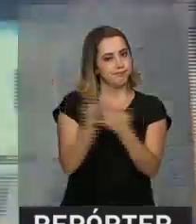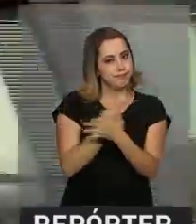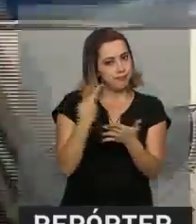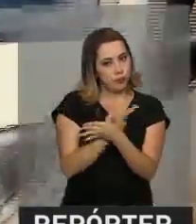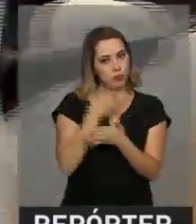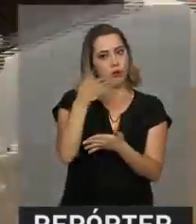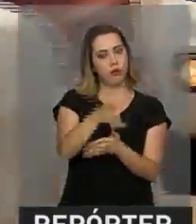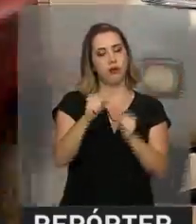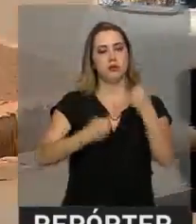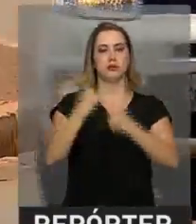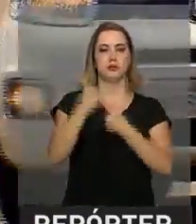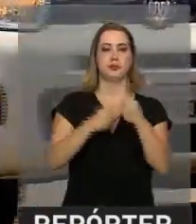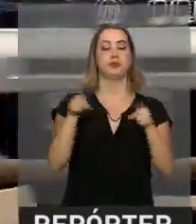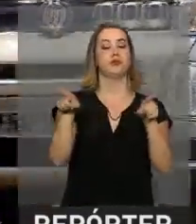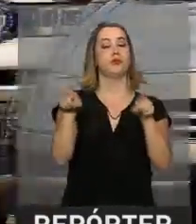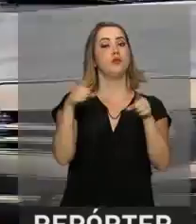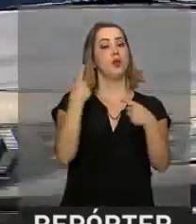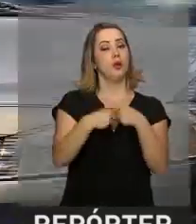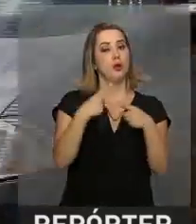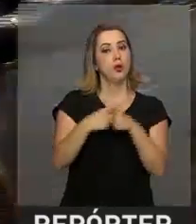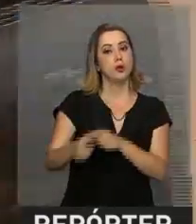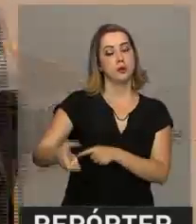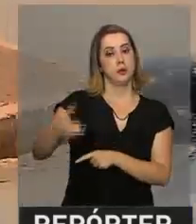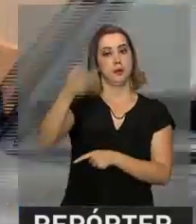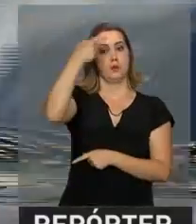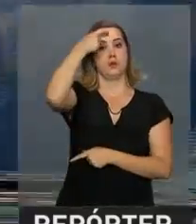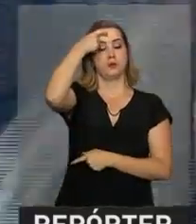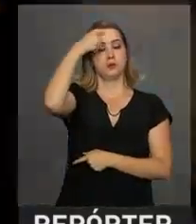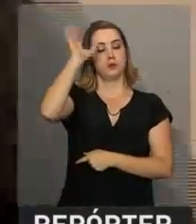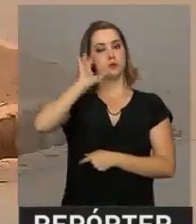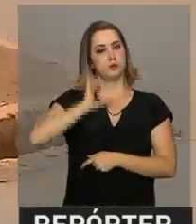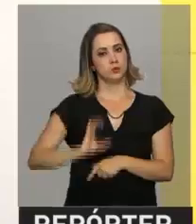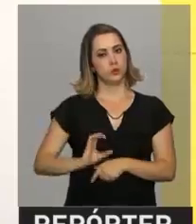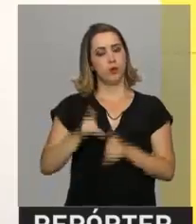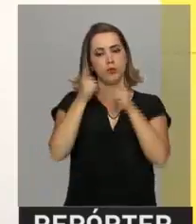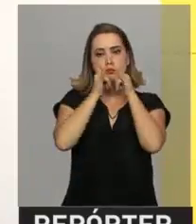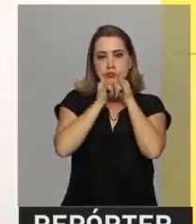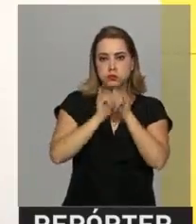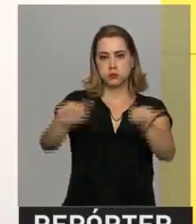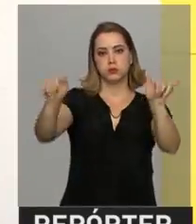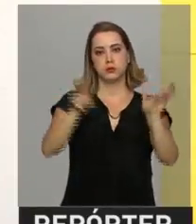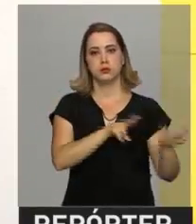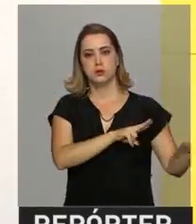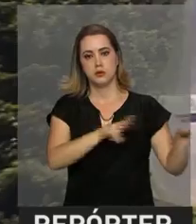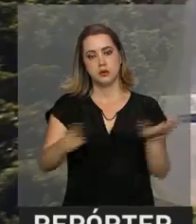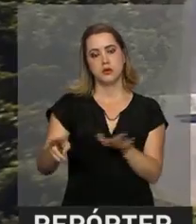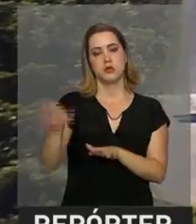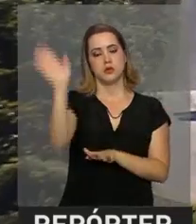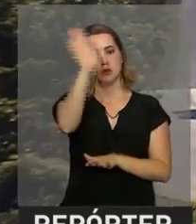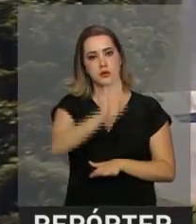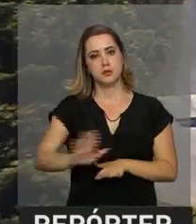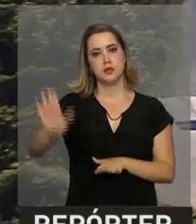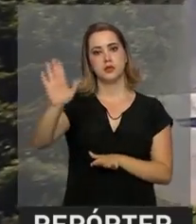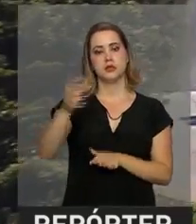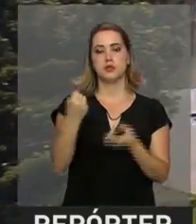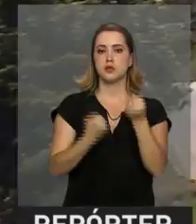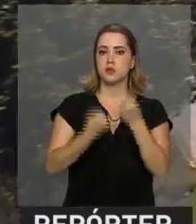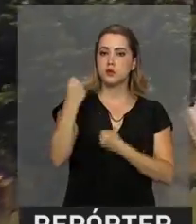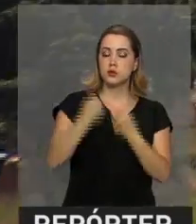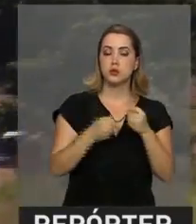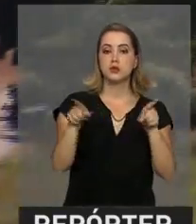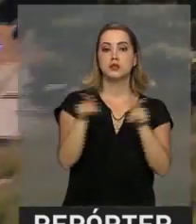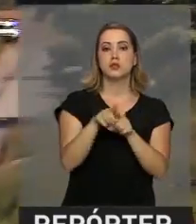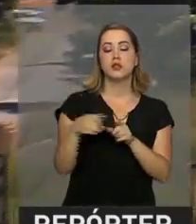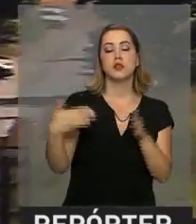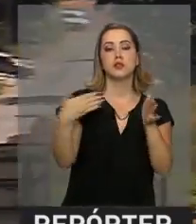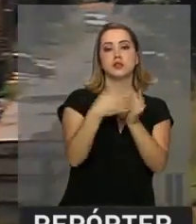conscientizar o cidadão que o governo federal lançou no último domingo, a Semana Nacional do Trânsito. Até o dia 25 de